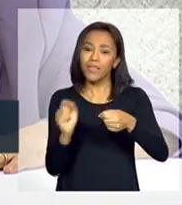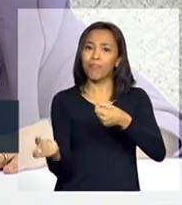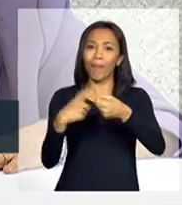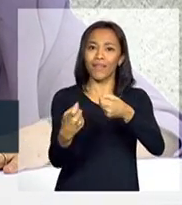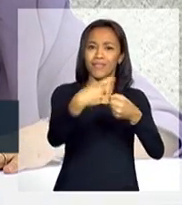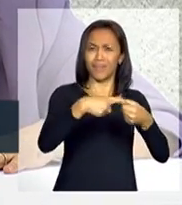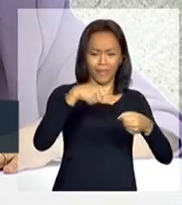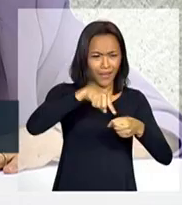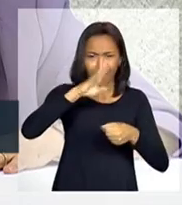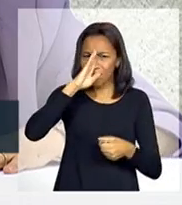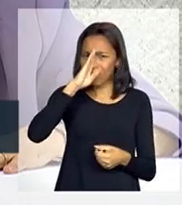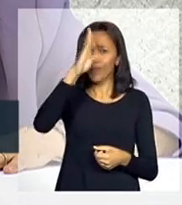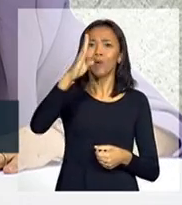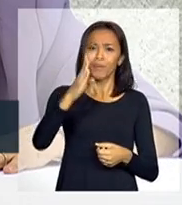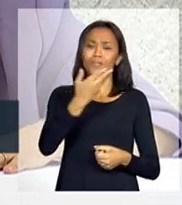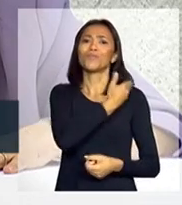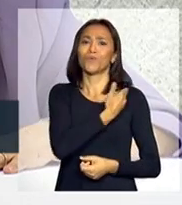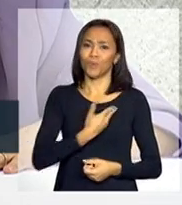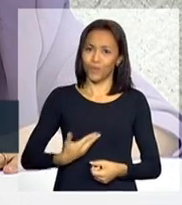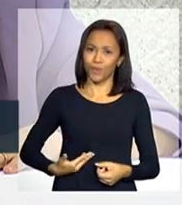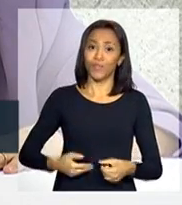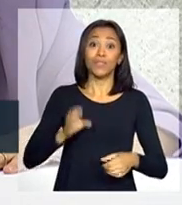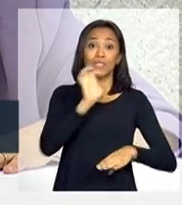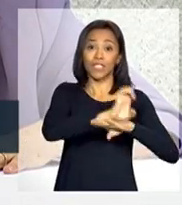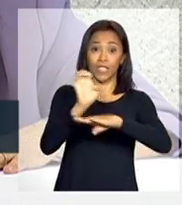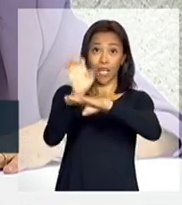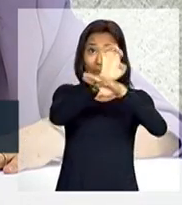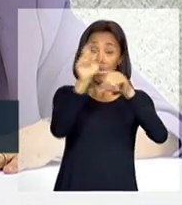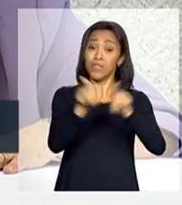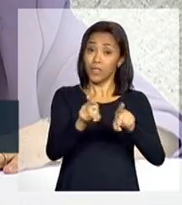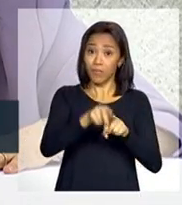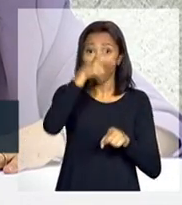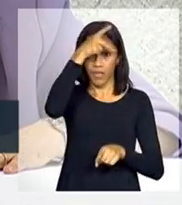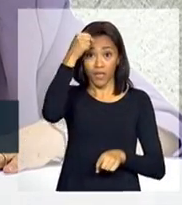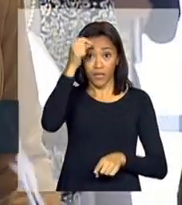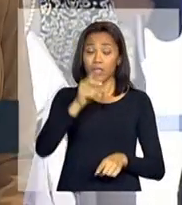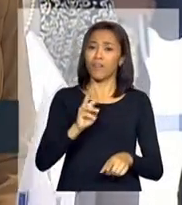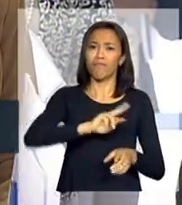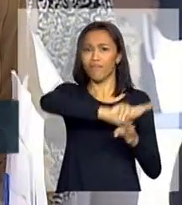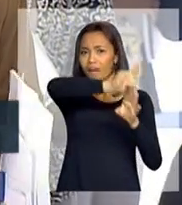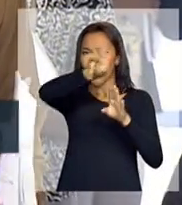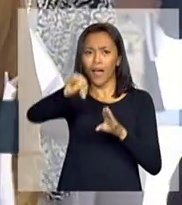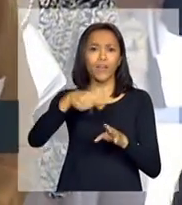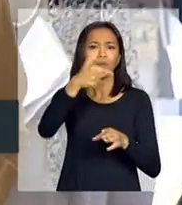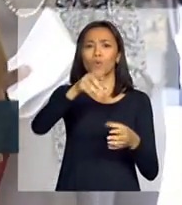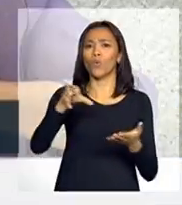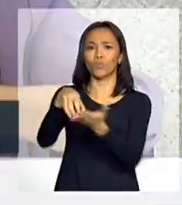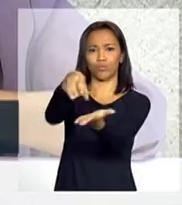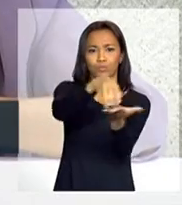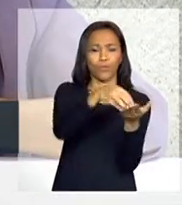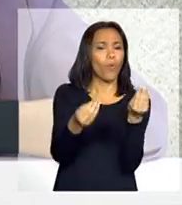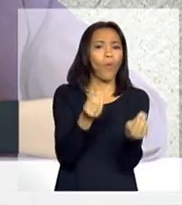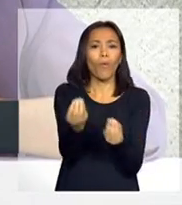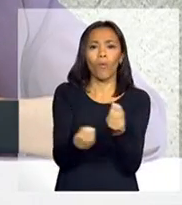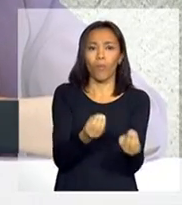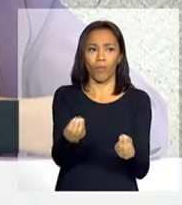fundamentais com os governos estaduais e municipais e também com outros órgãos. Olha,